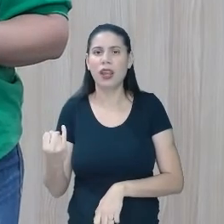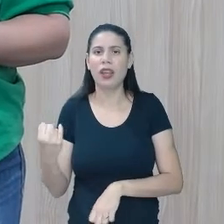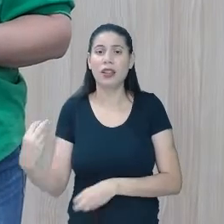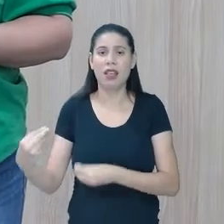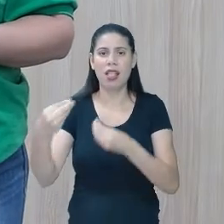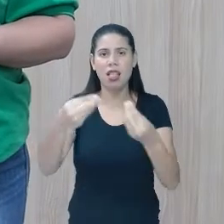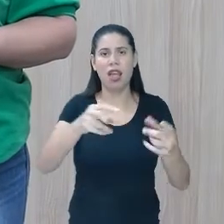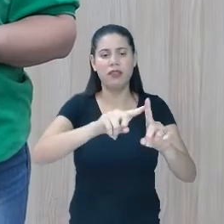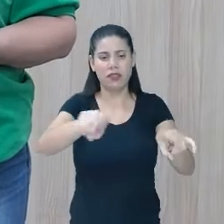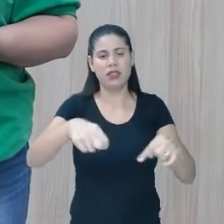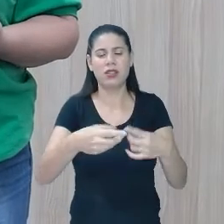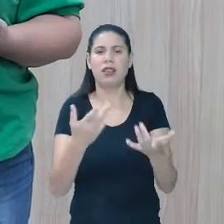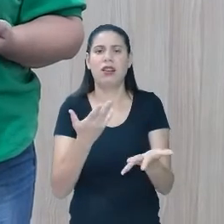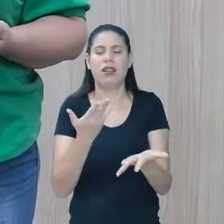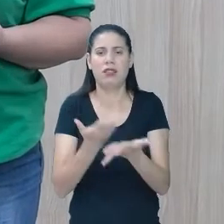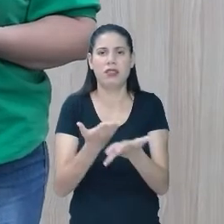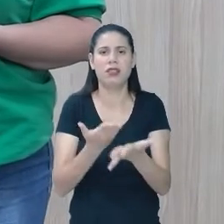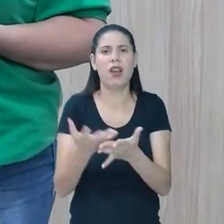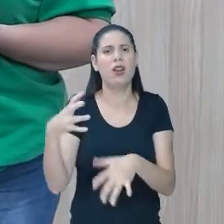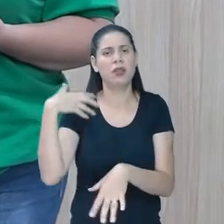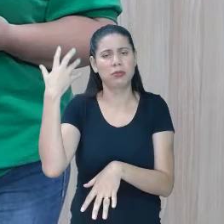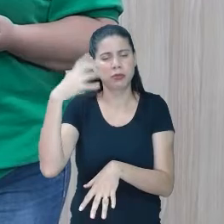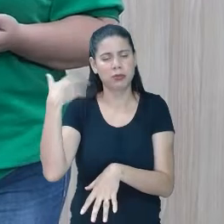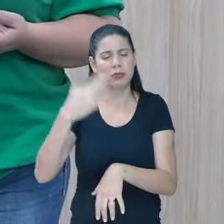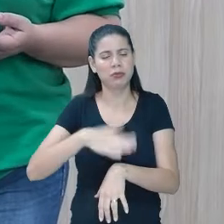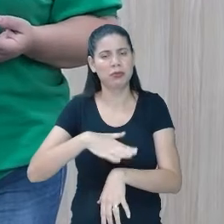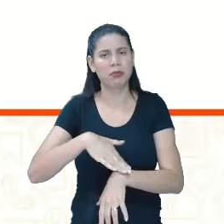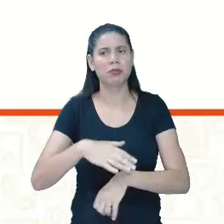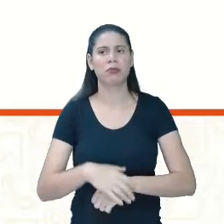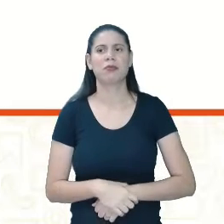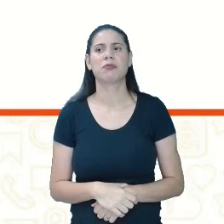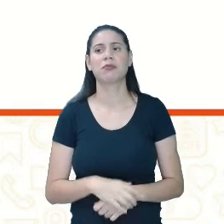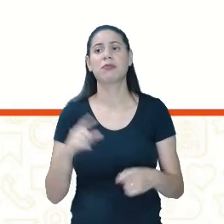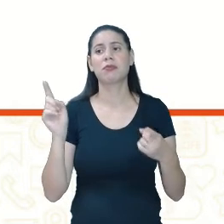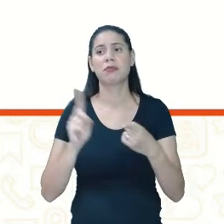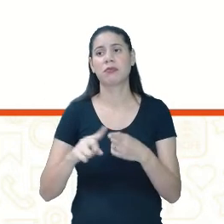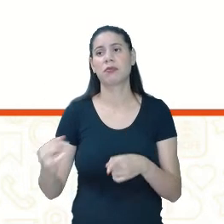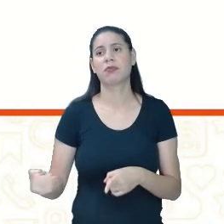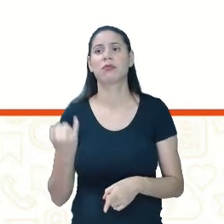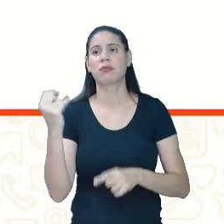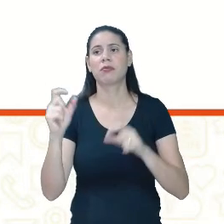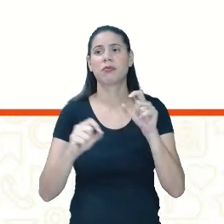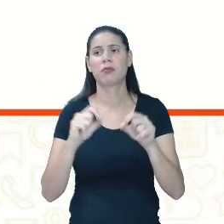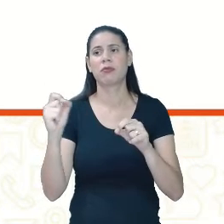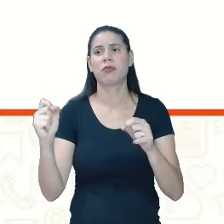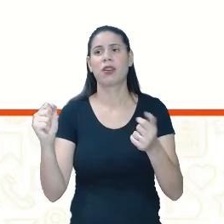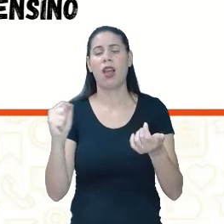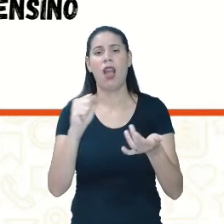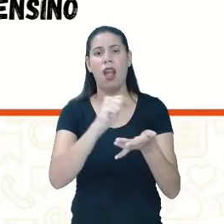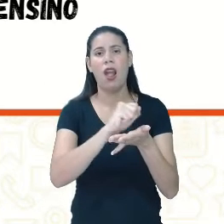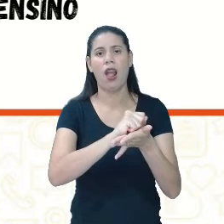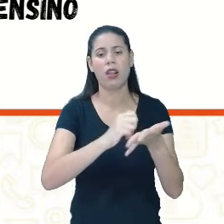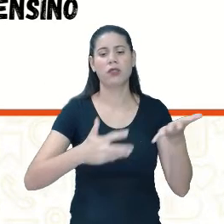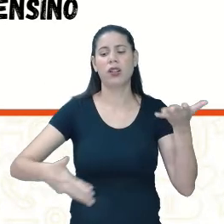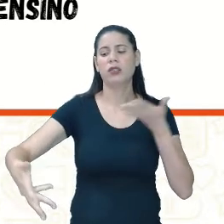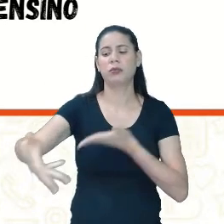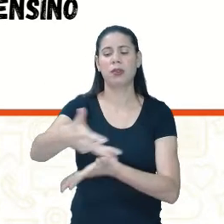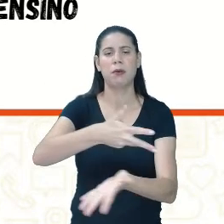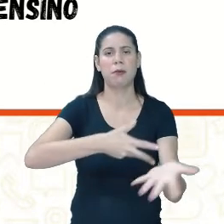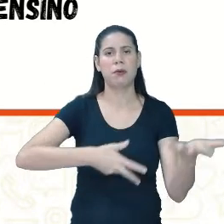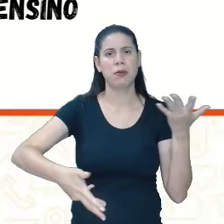musicais para a sala de aula. É também importante atividades colaborativas